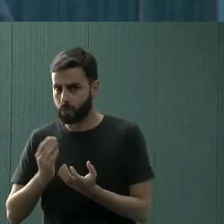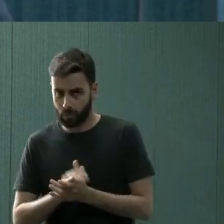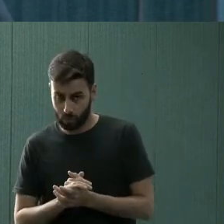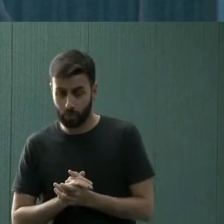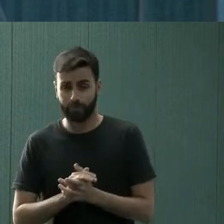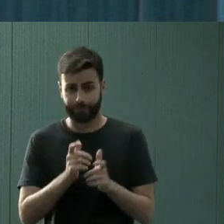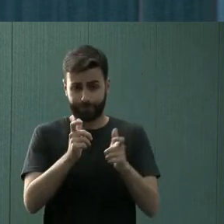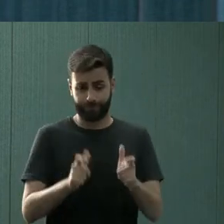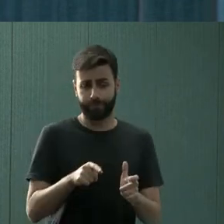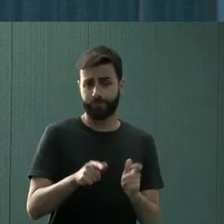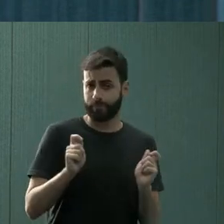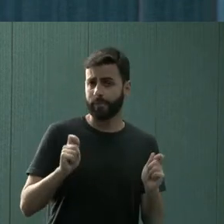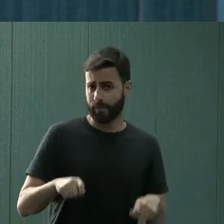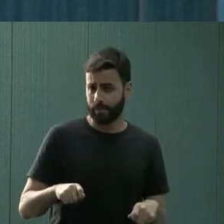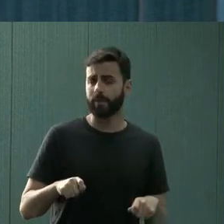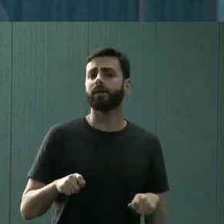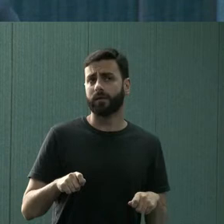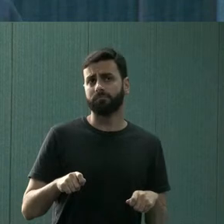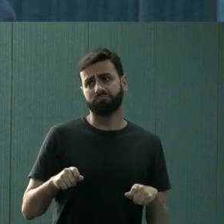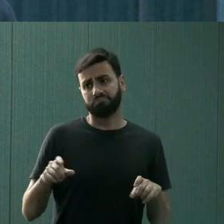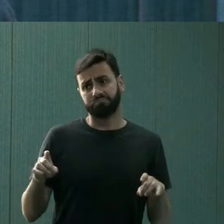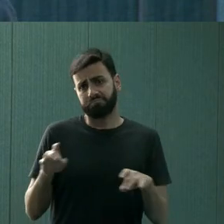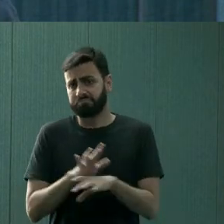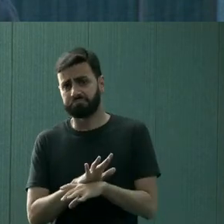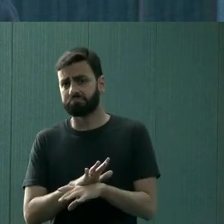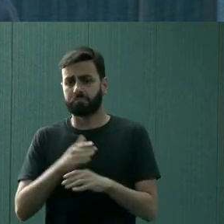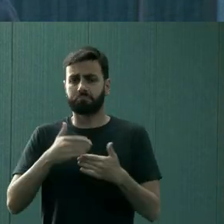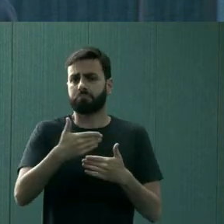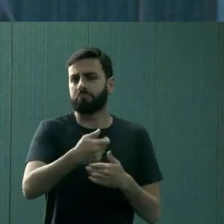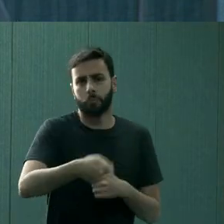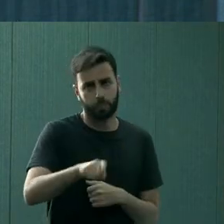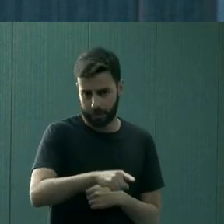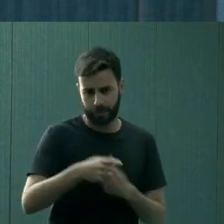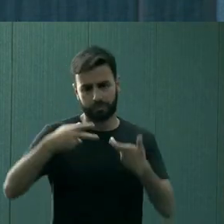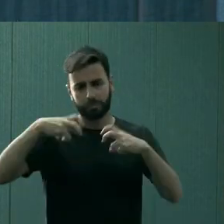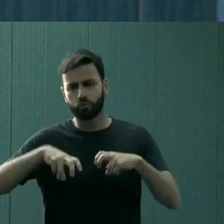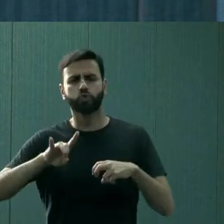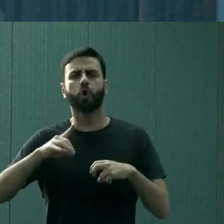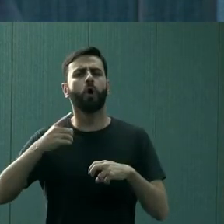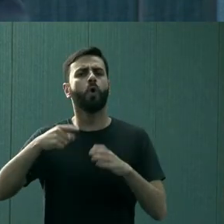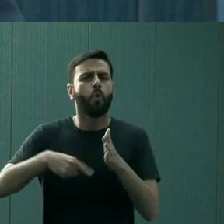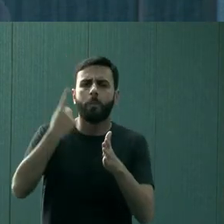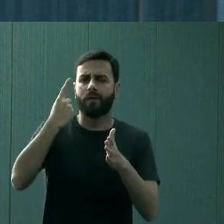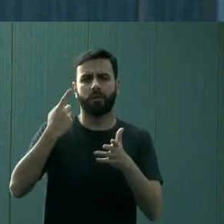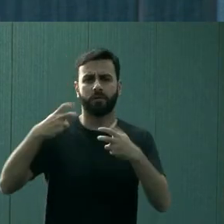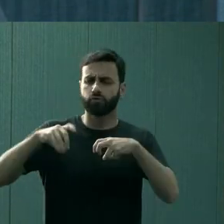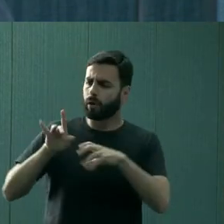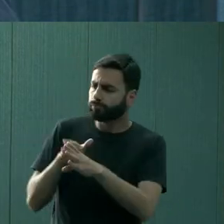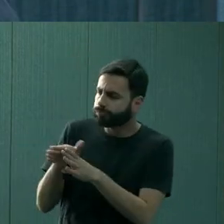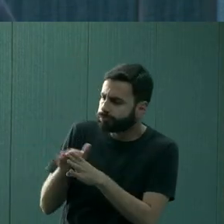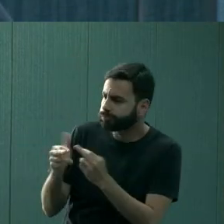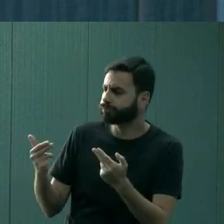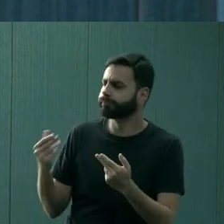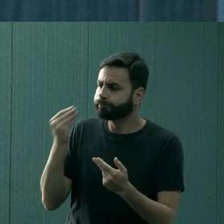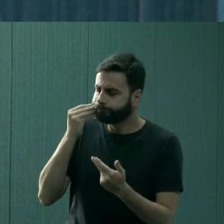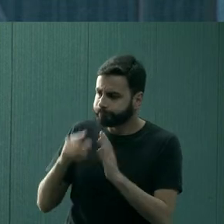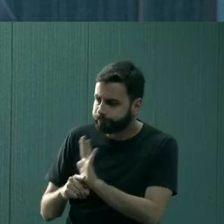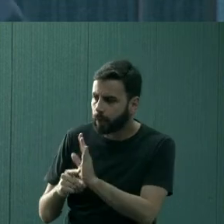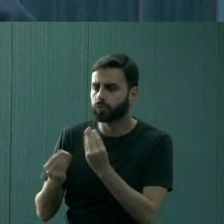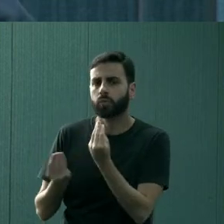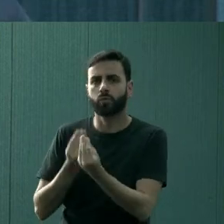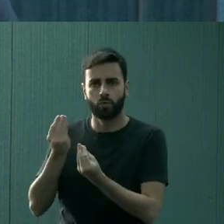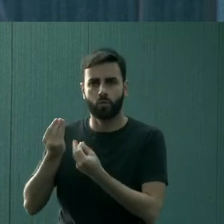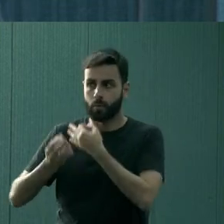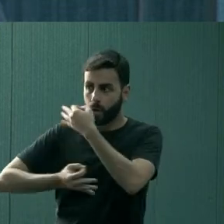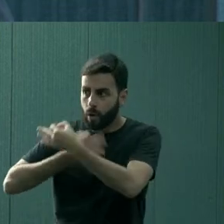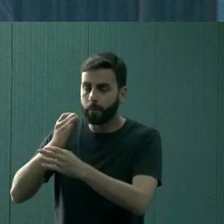É um espaço que pode terminar ali, naquele atendimento. Em alguns casos, a gente faz orientação, a gente tenta ajudar a pessoa